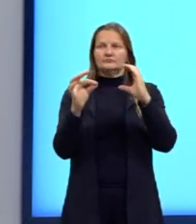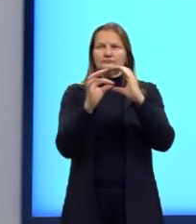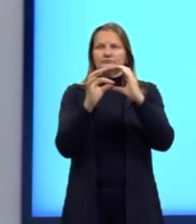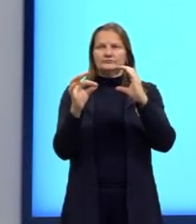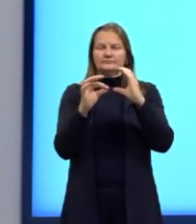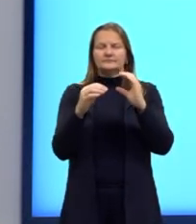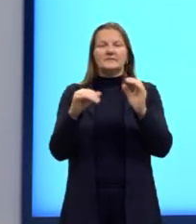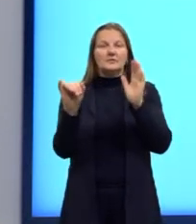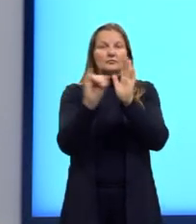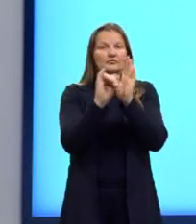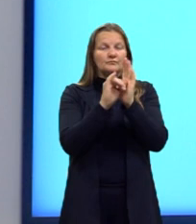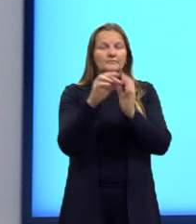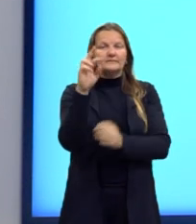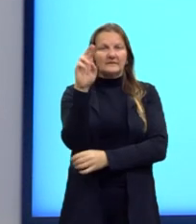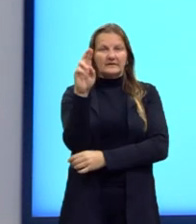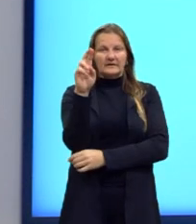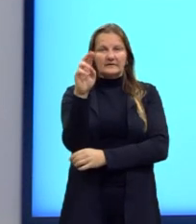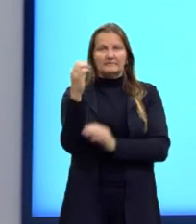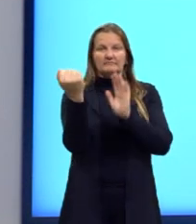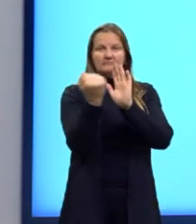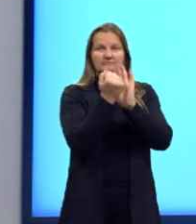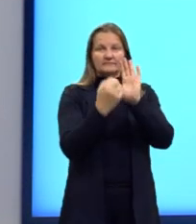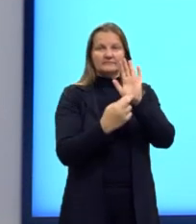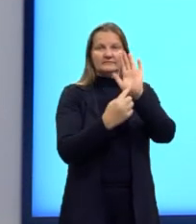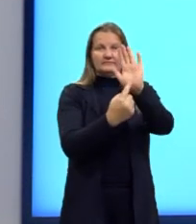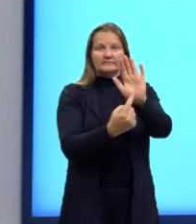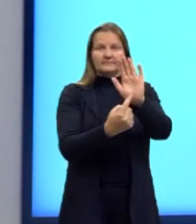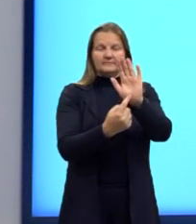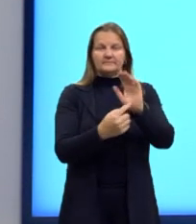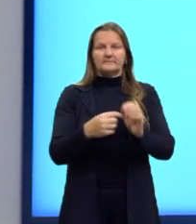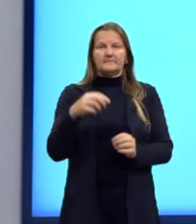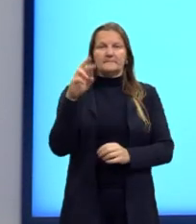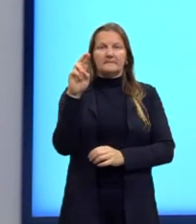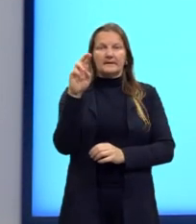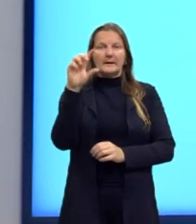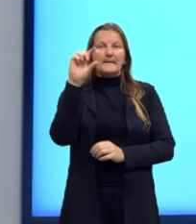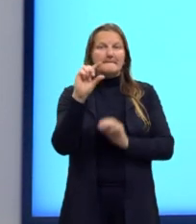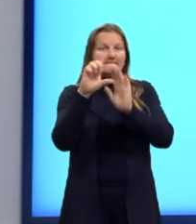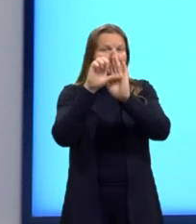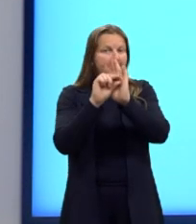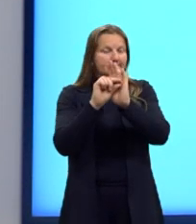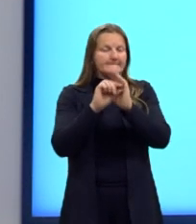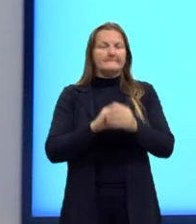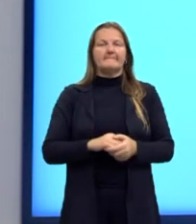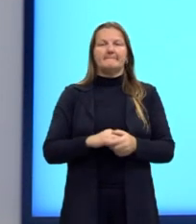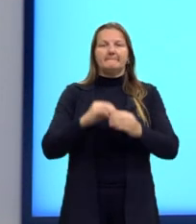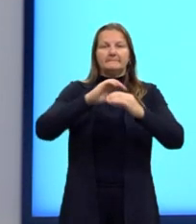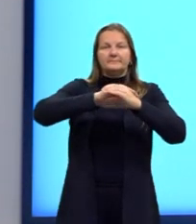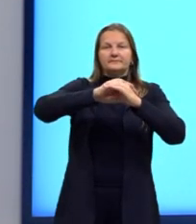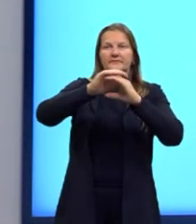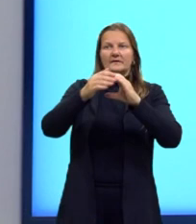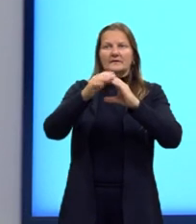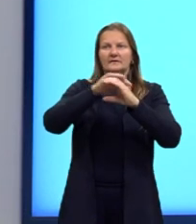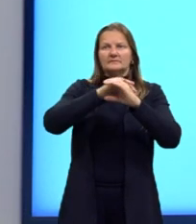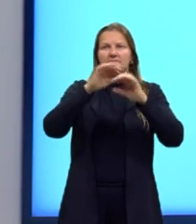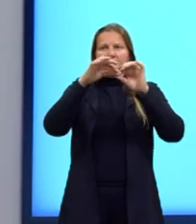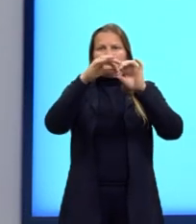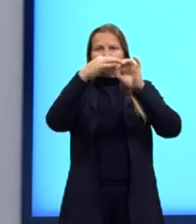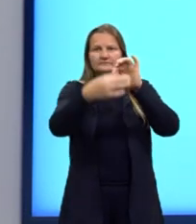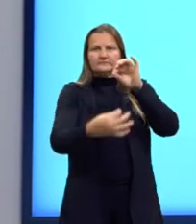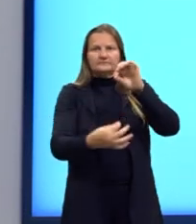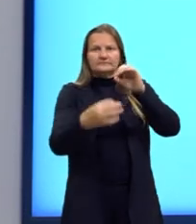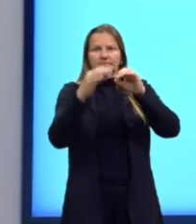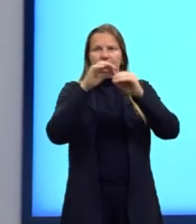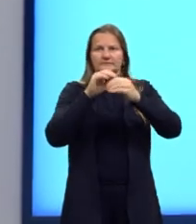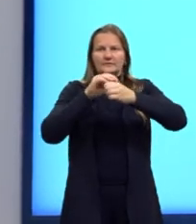identificando pelo R, né? Aqui o R minúsculo. Então essa seria a superfície, né? Como o nome já